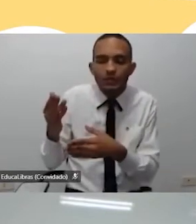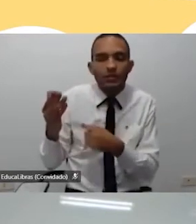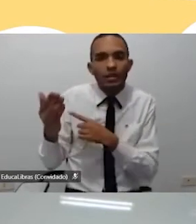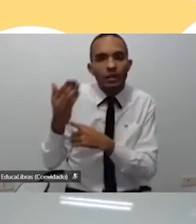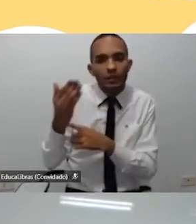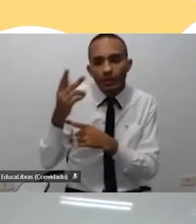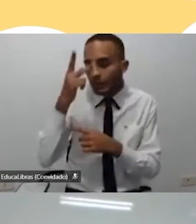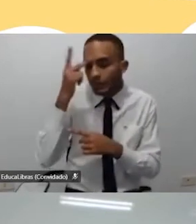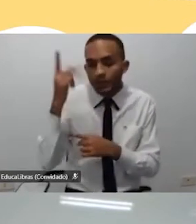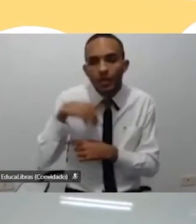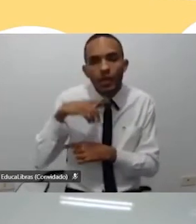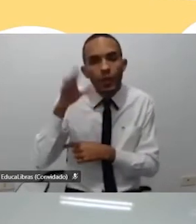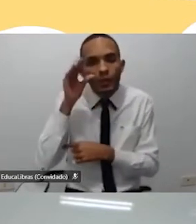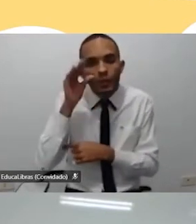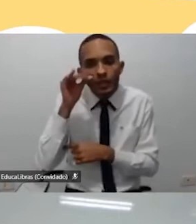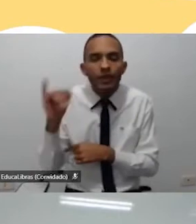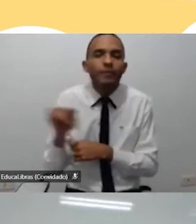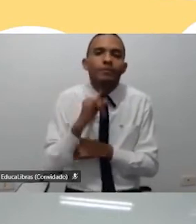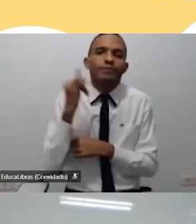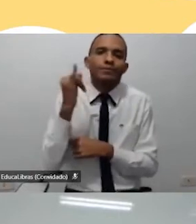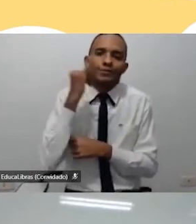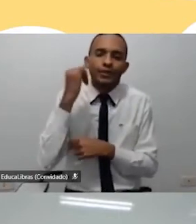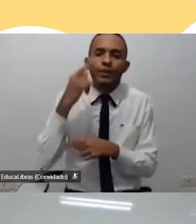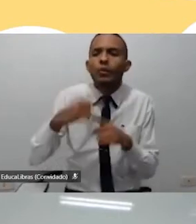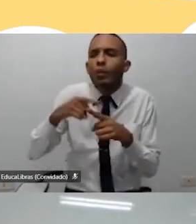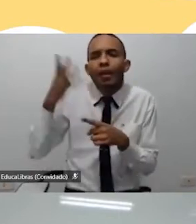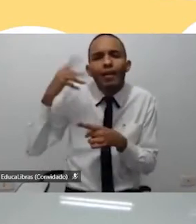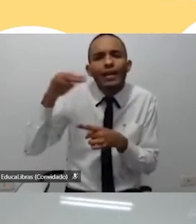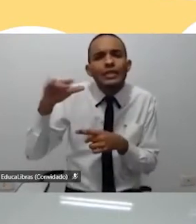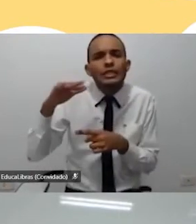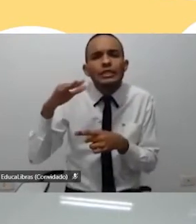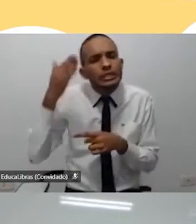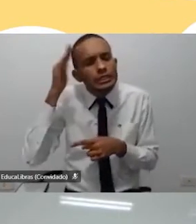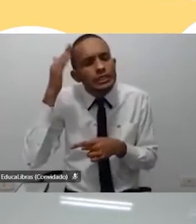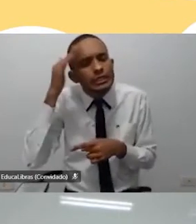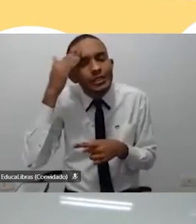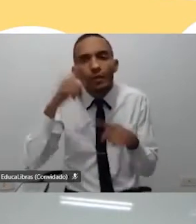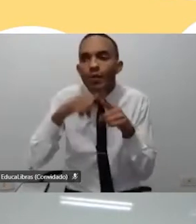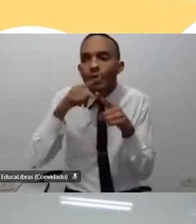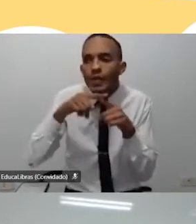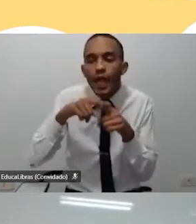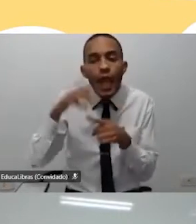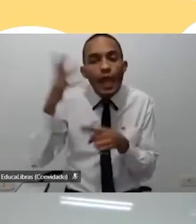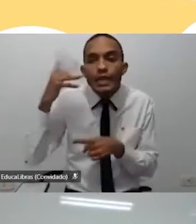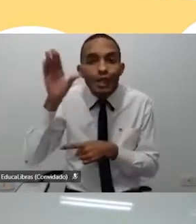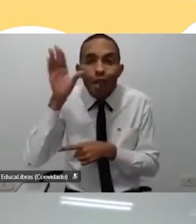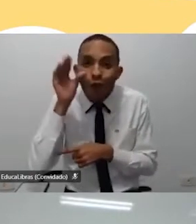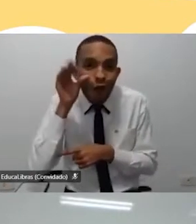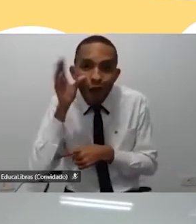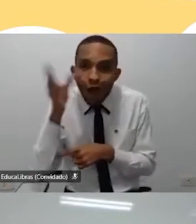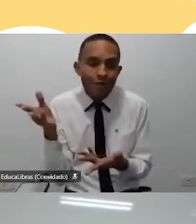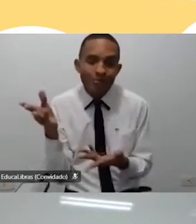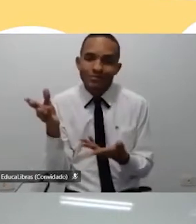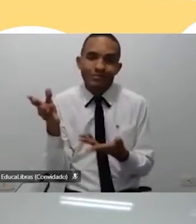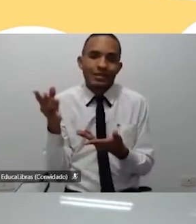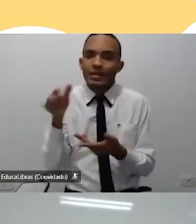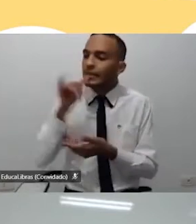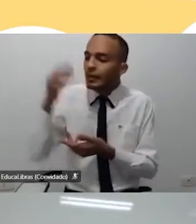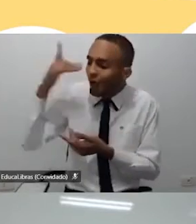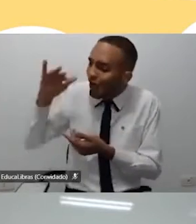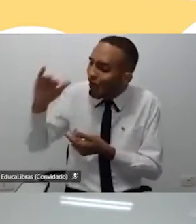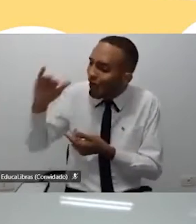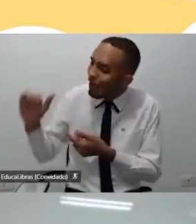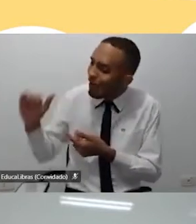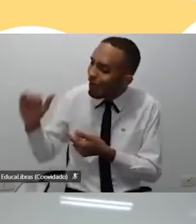importantíssimo para que a gente aprenda, porque que a criança aprende tanto? Porque a criança é curiosa, então, quando é pequenininho,